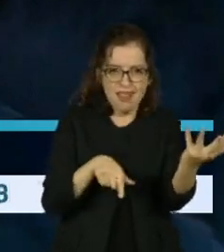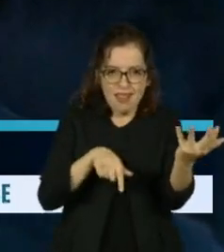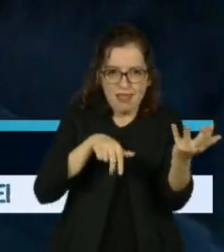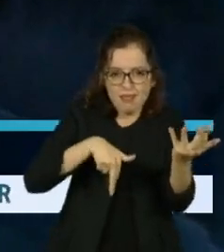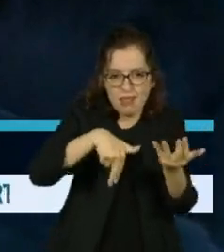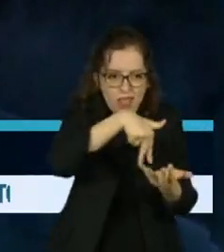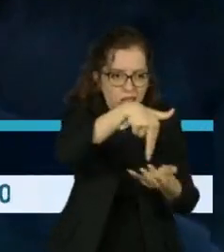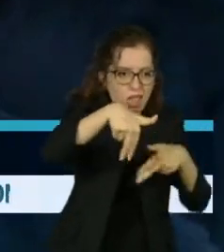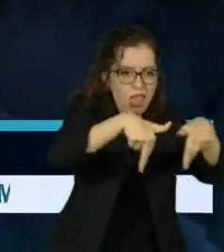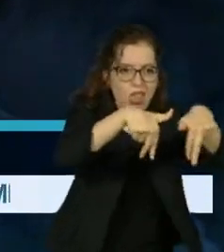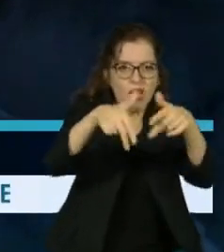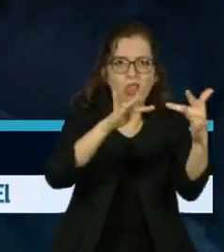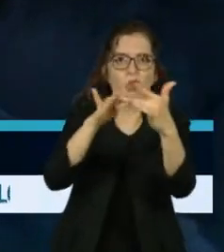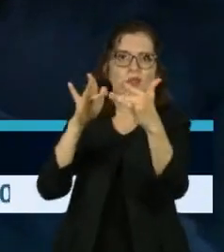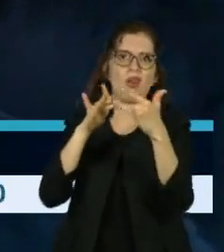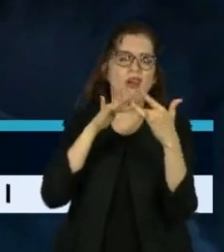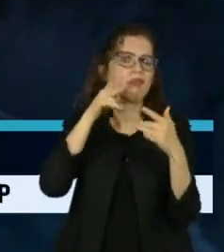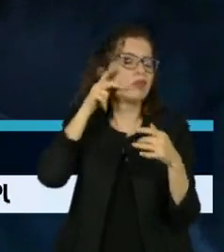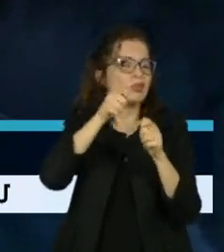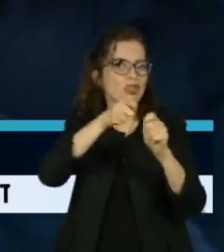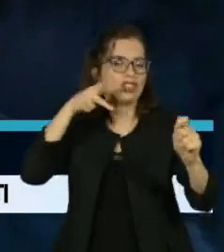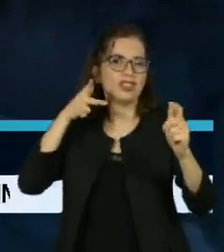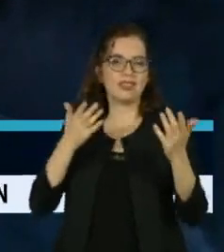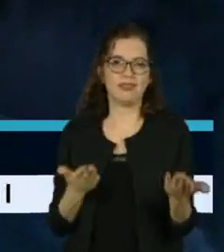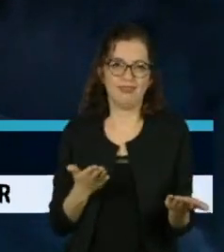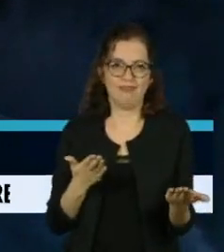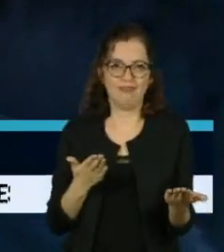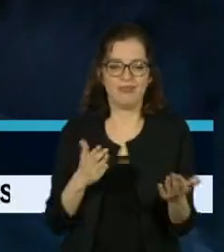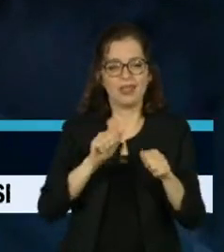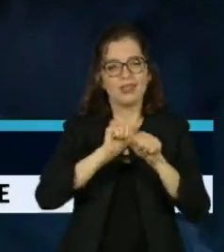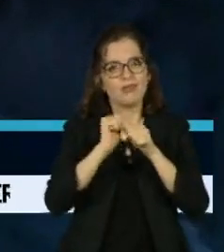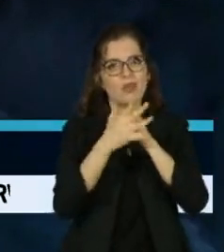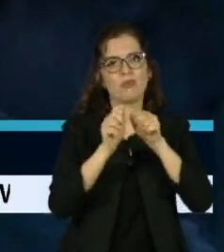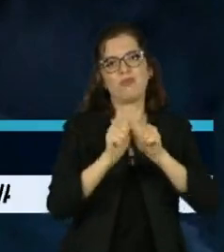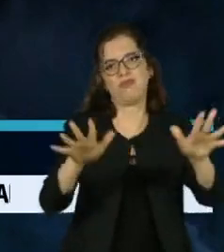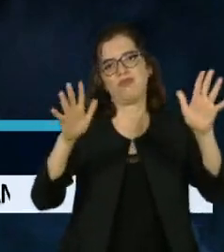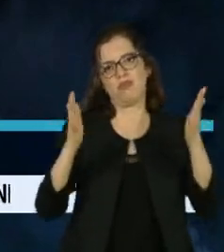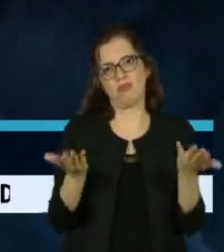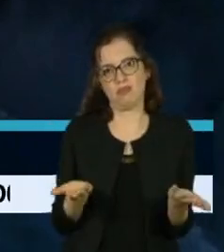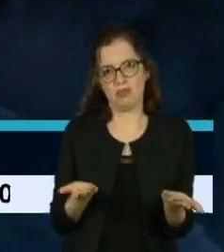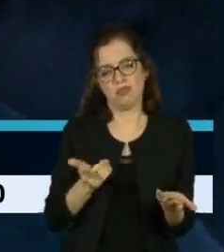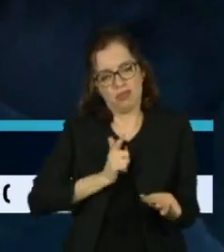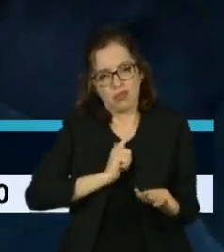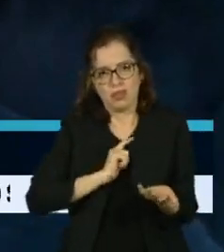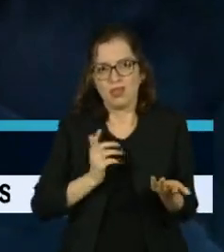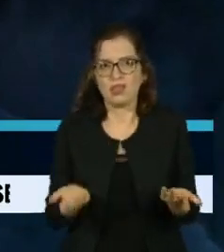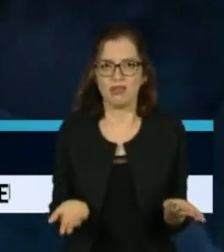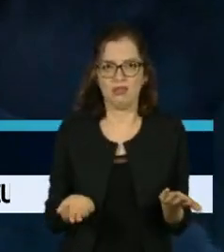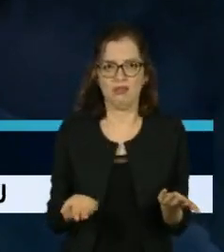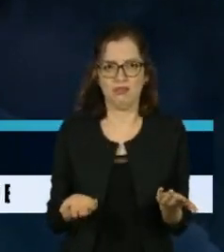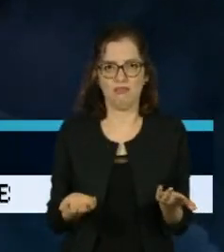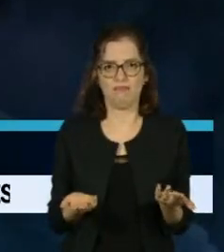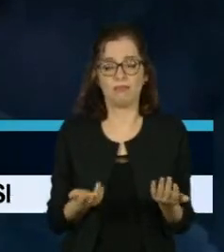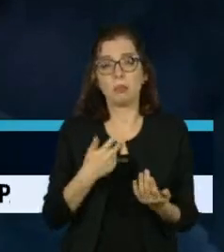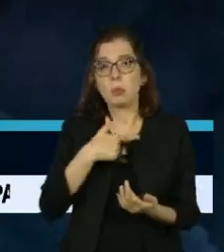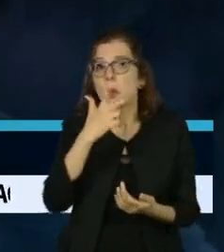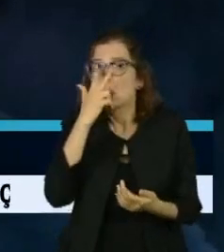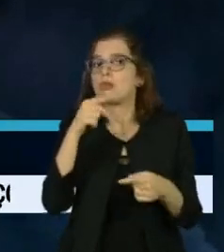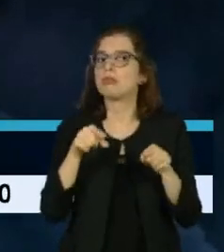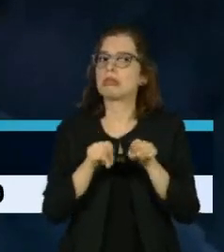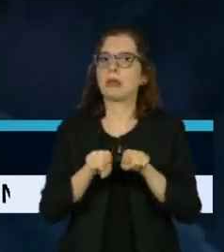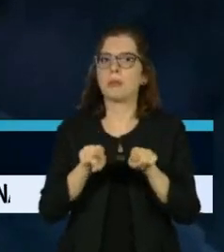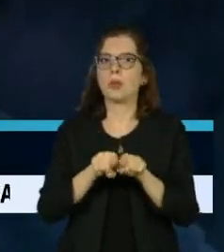pré-demarcação, quando a terra era devoluta, a terra era de ninguém. Então, assim, os níveis de